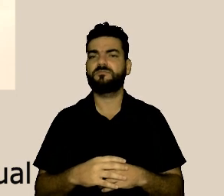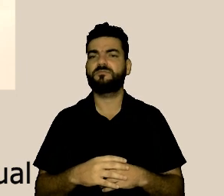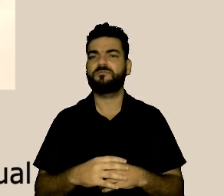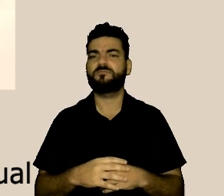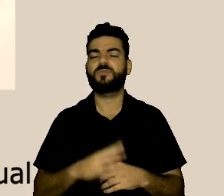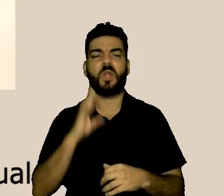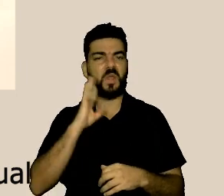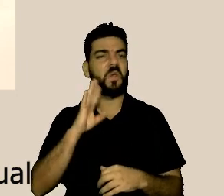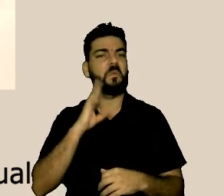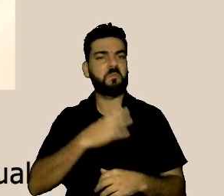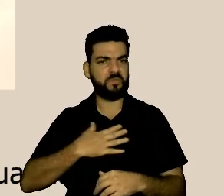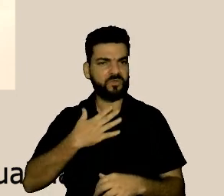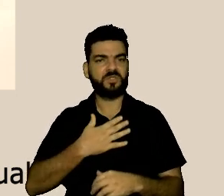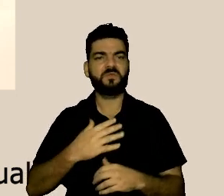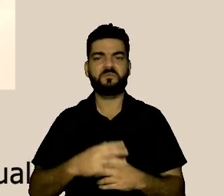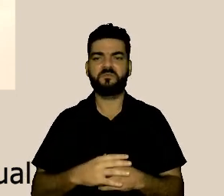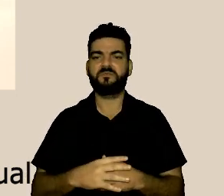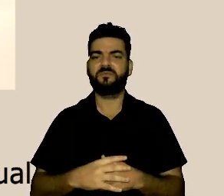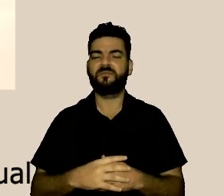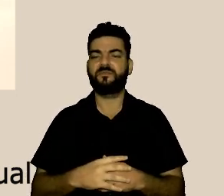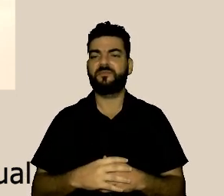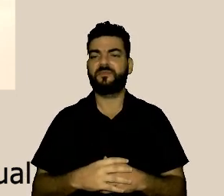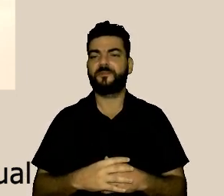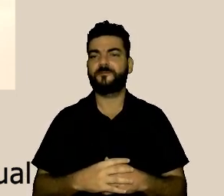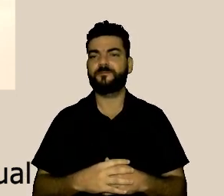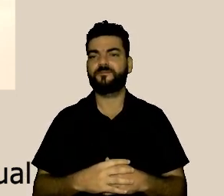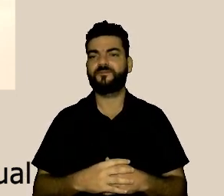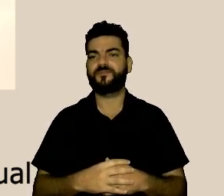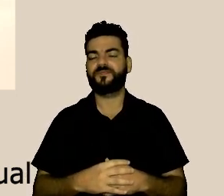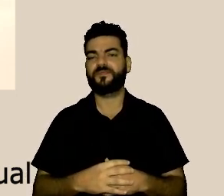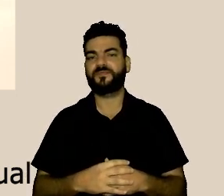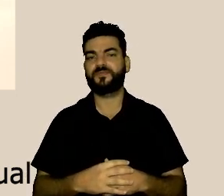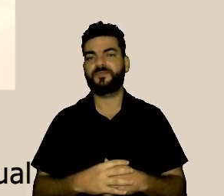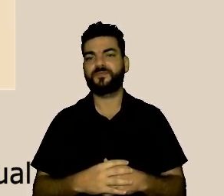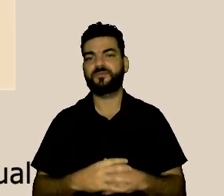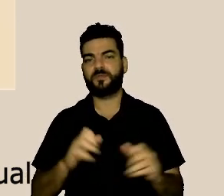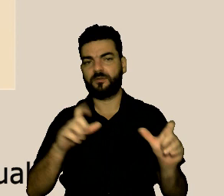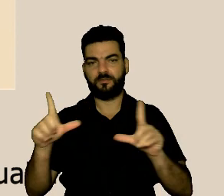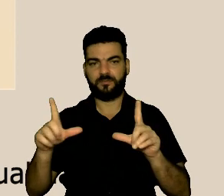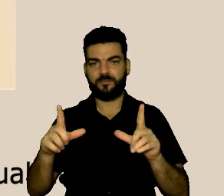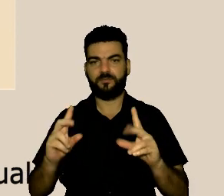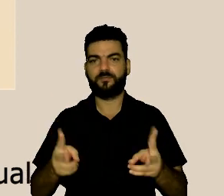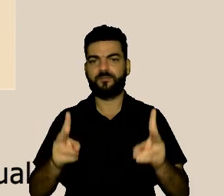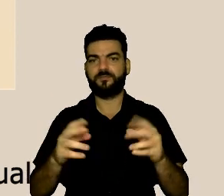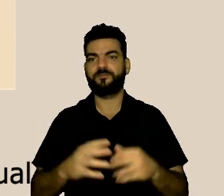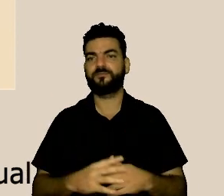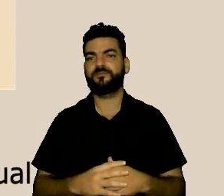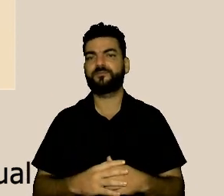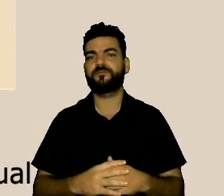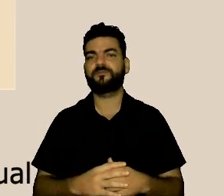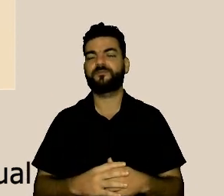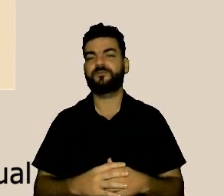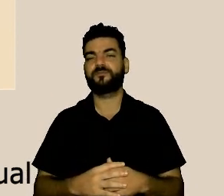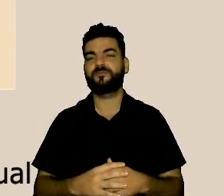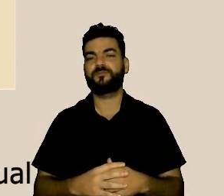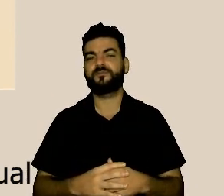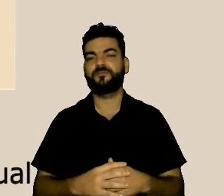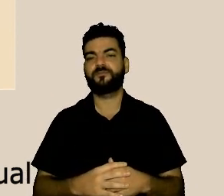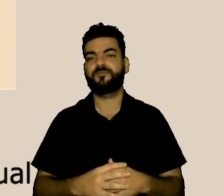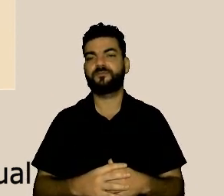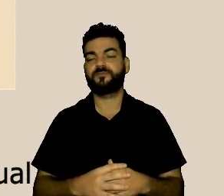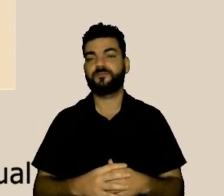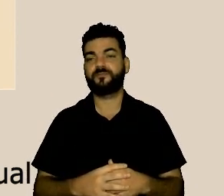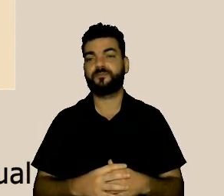encantador isso. Bom, pode passar a próxima, Mariana, eu vou falar mais ou menos onde nós